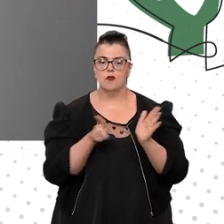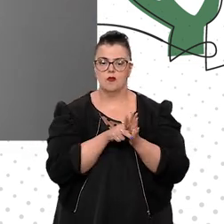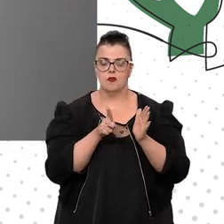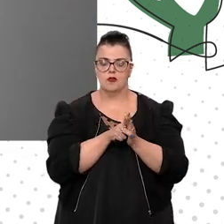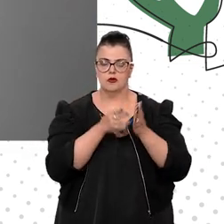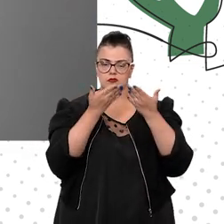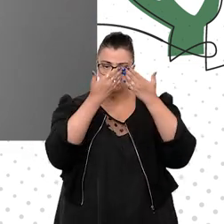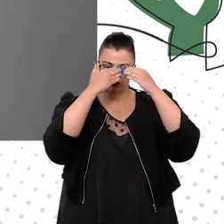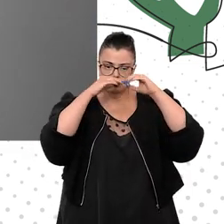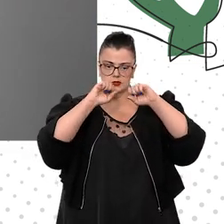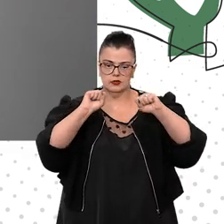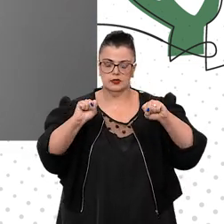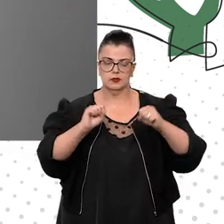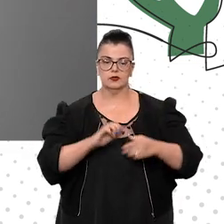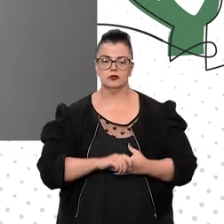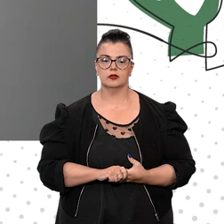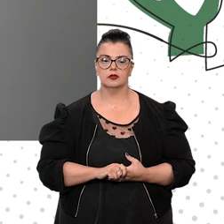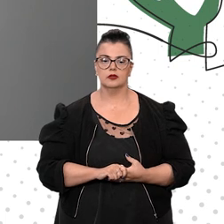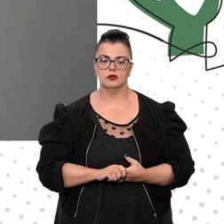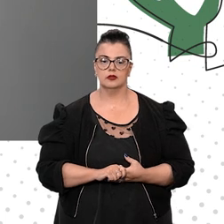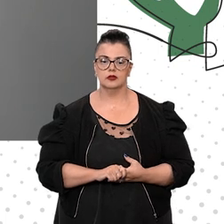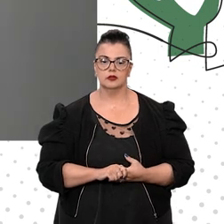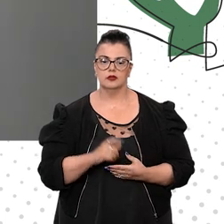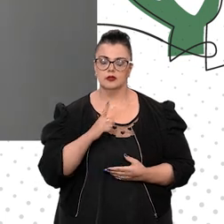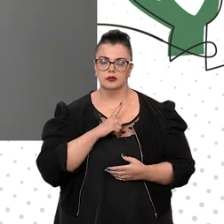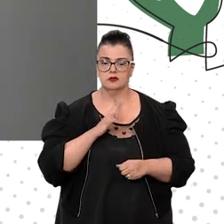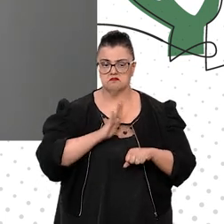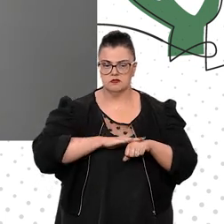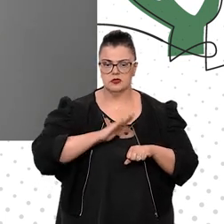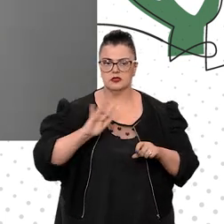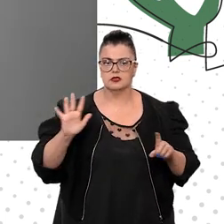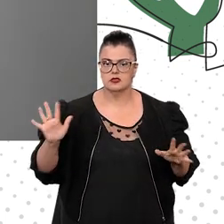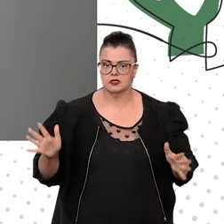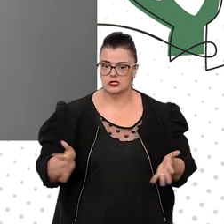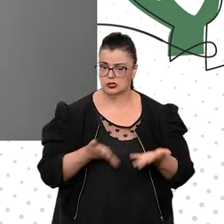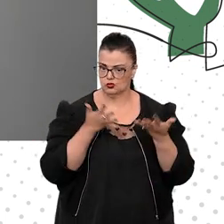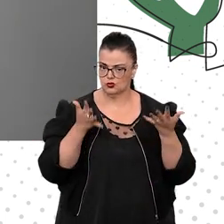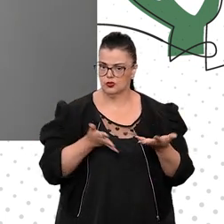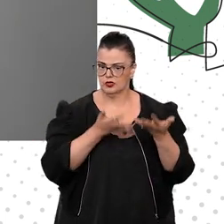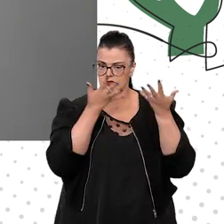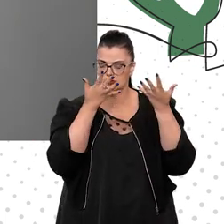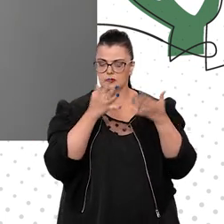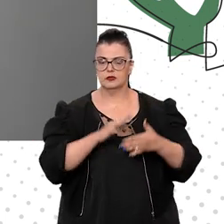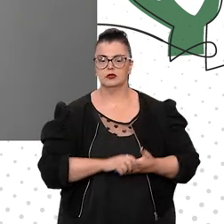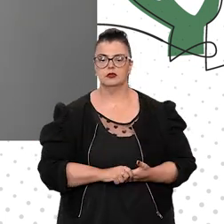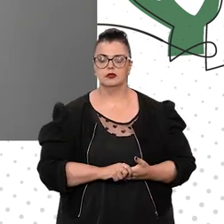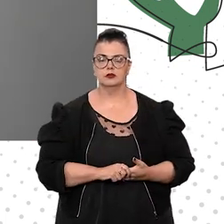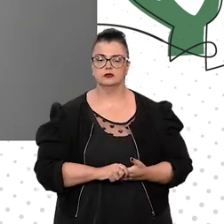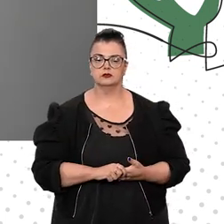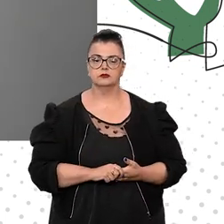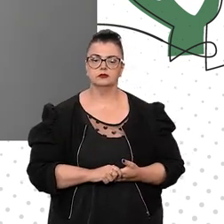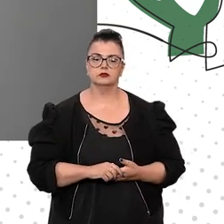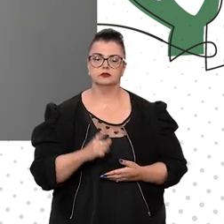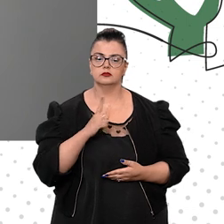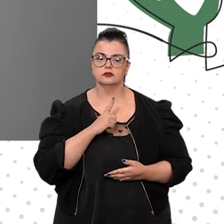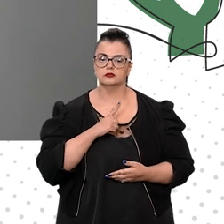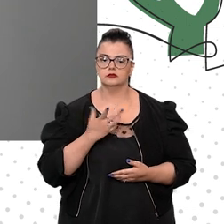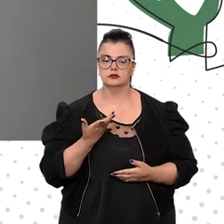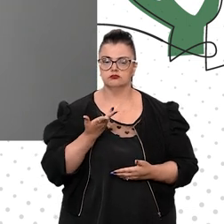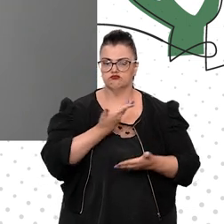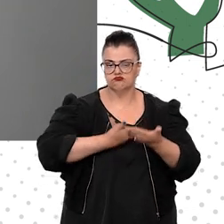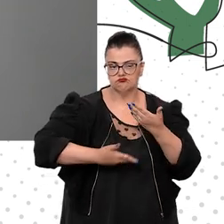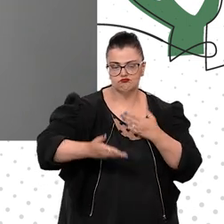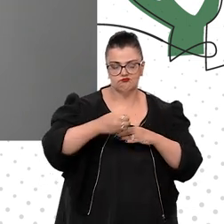forma extremamente entusiasmada e esse entusiasmo tem sido contagiante.